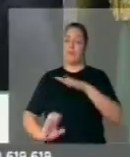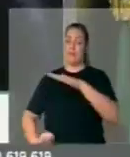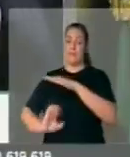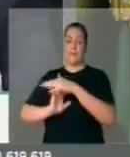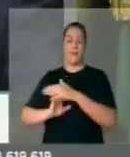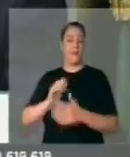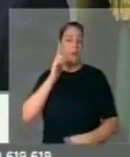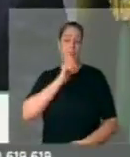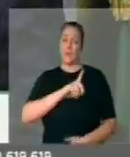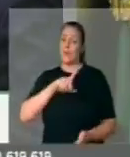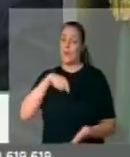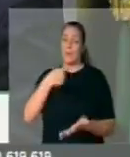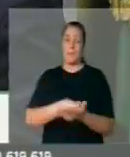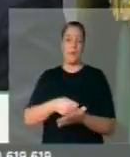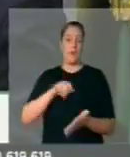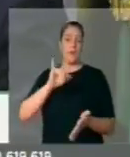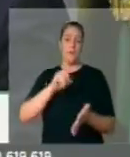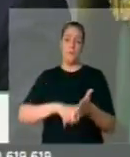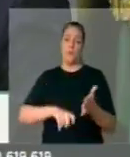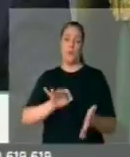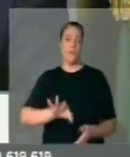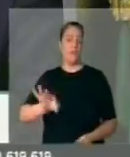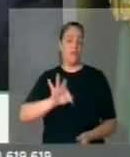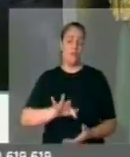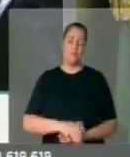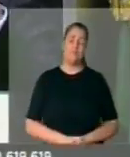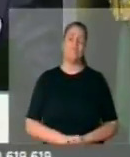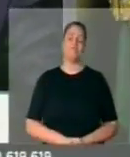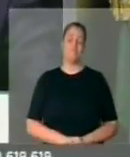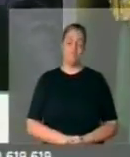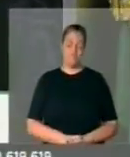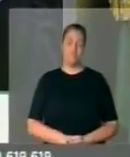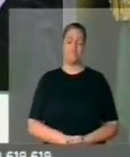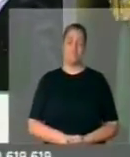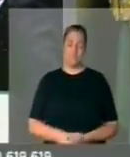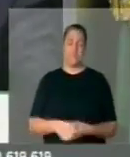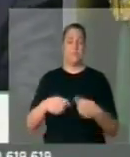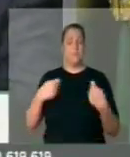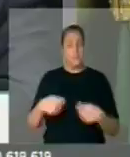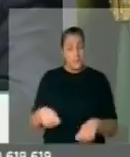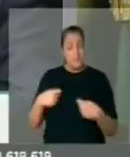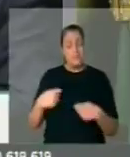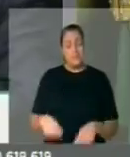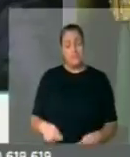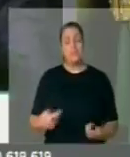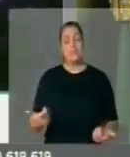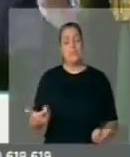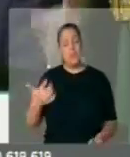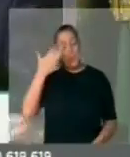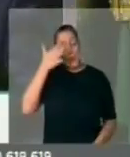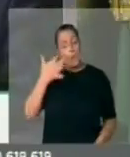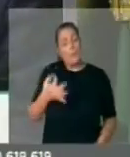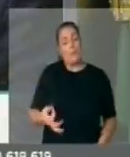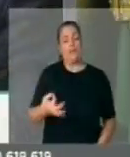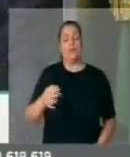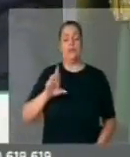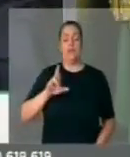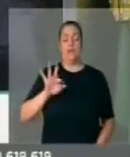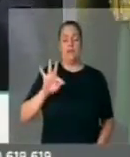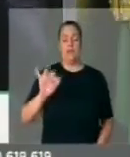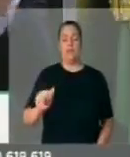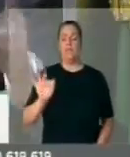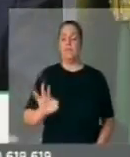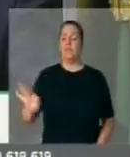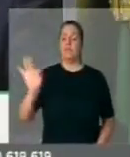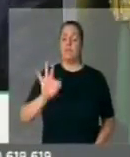não conseguiram pagar os seus impostos federais. Isso vai precisar da compreensão dos nossos auditores, da Receita Federal,